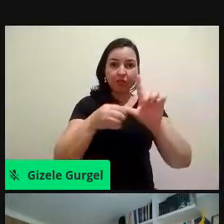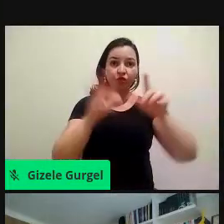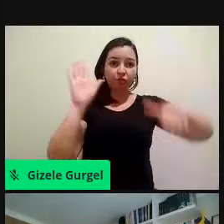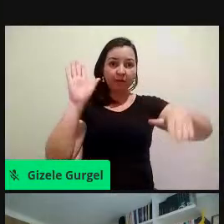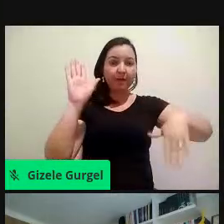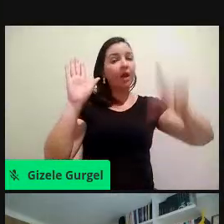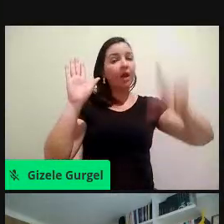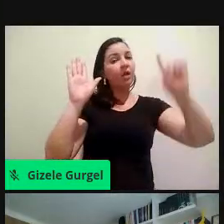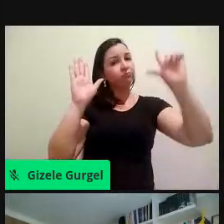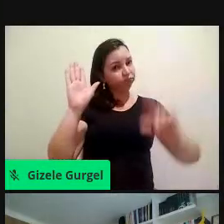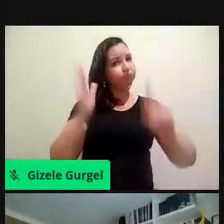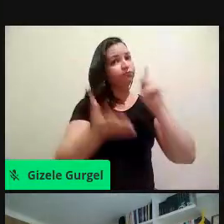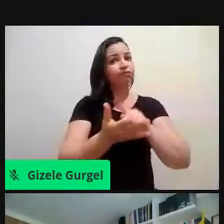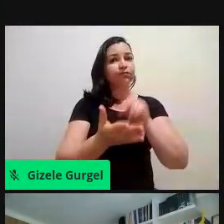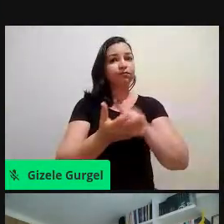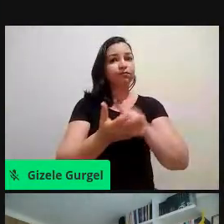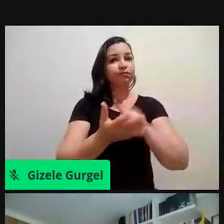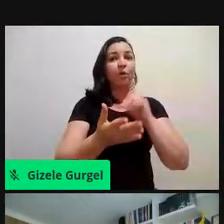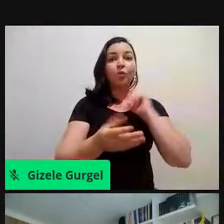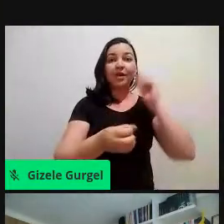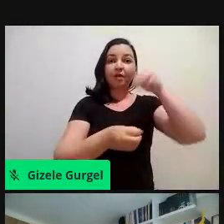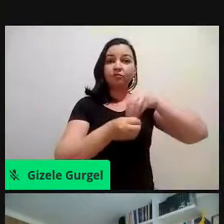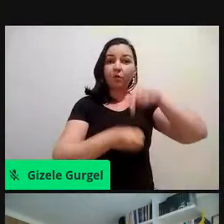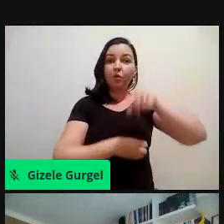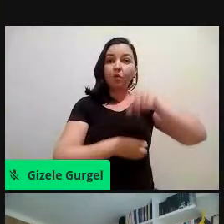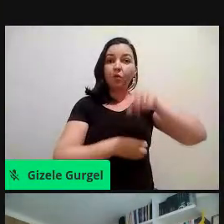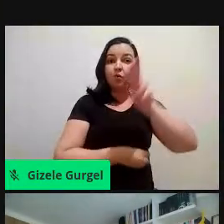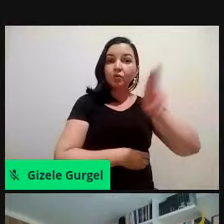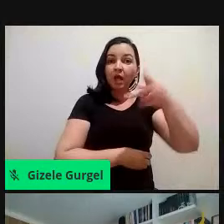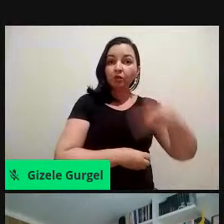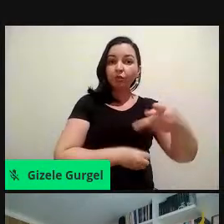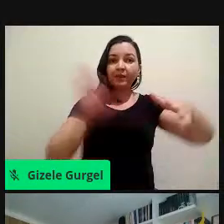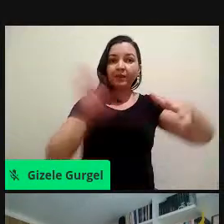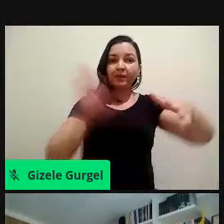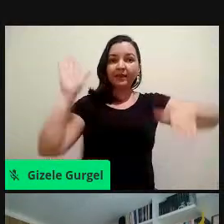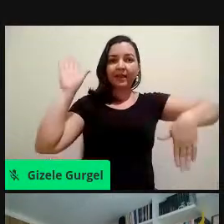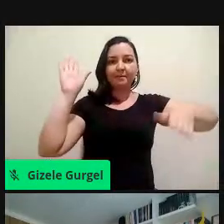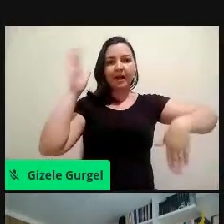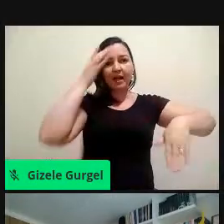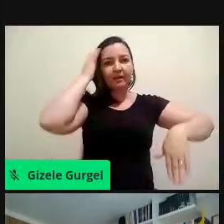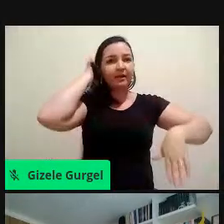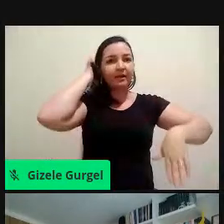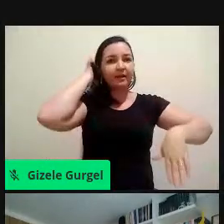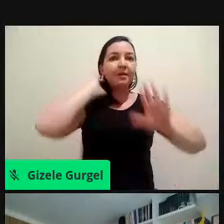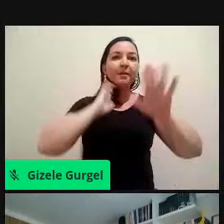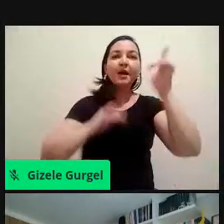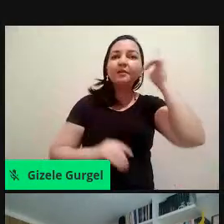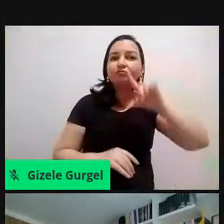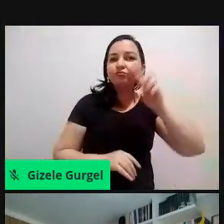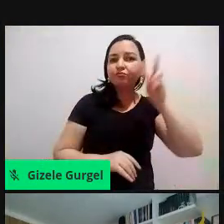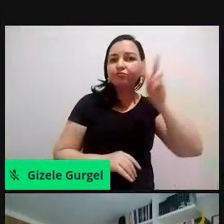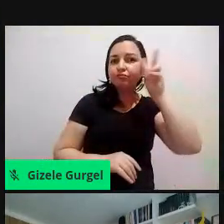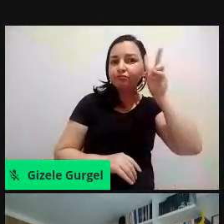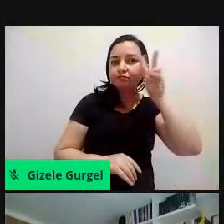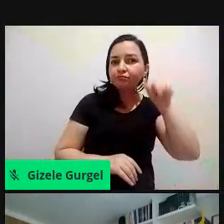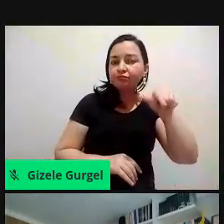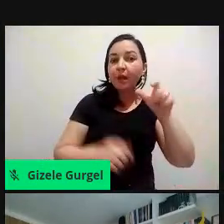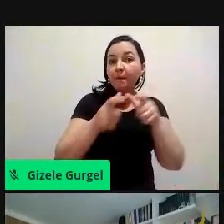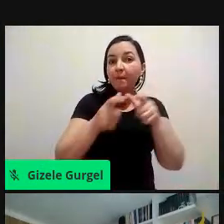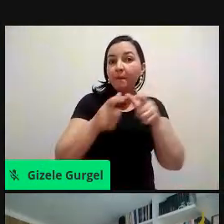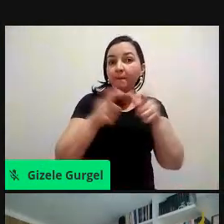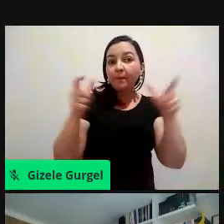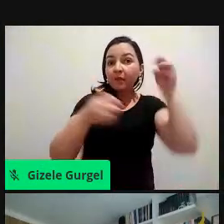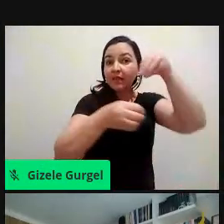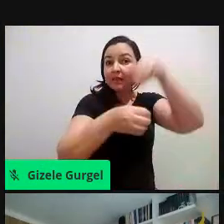praia, né, o que é consumido ali realmente diminuiu, mas lembrando que a maior parte do resíduo oceânico vem da zona